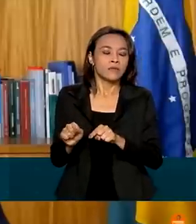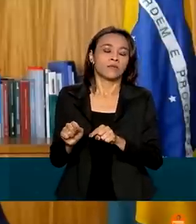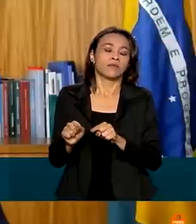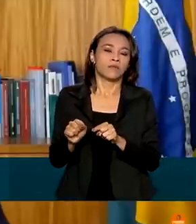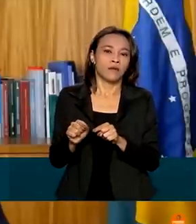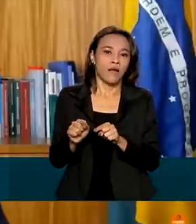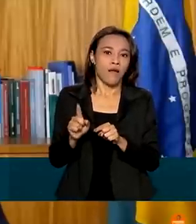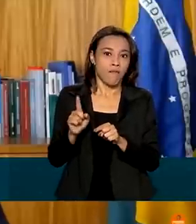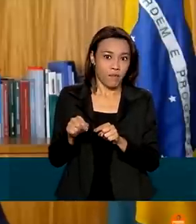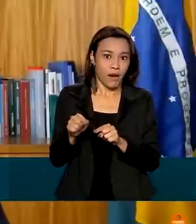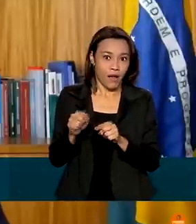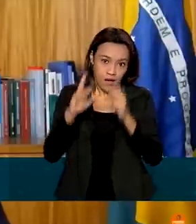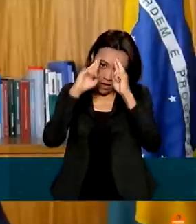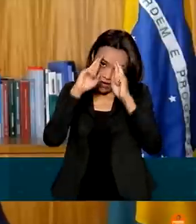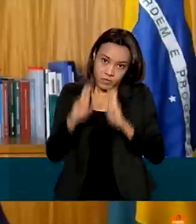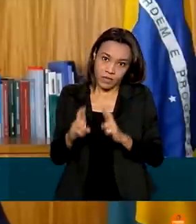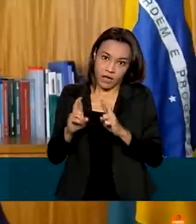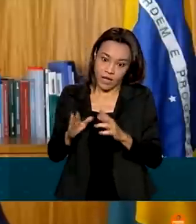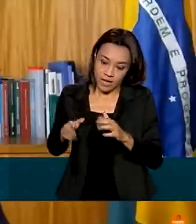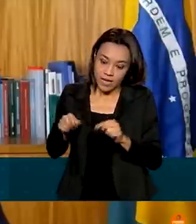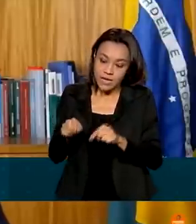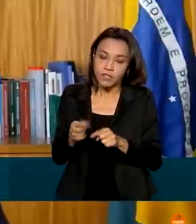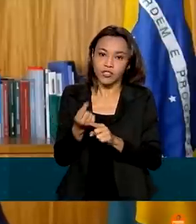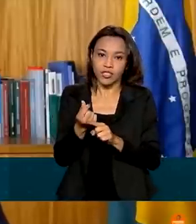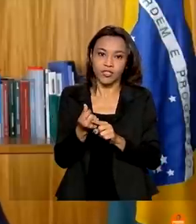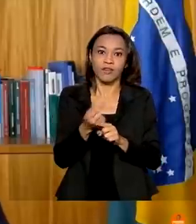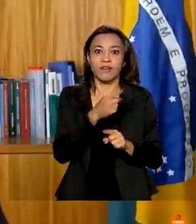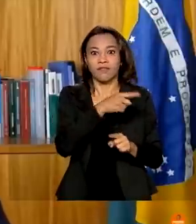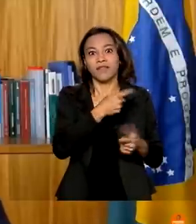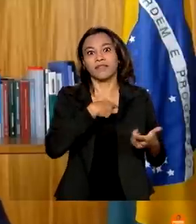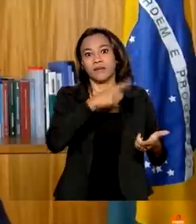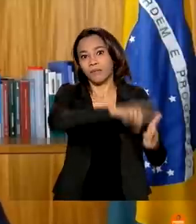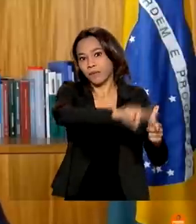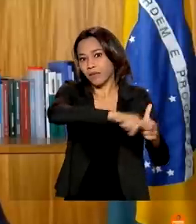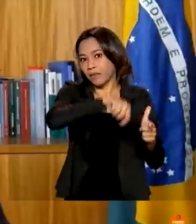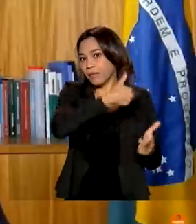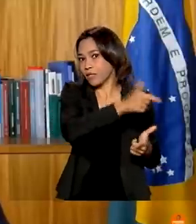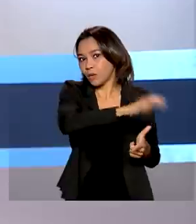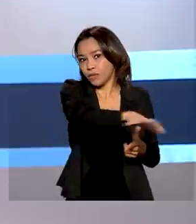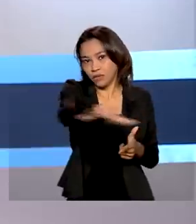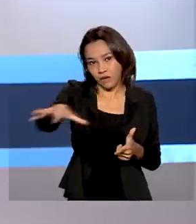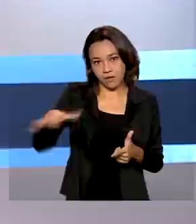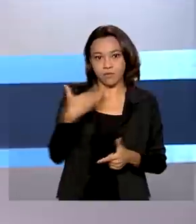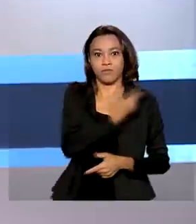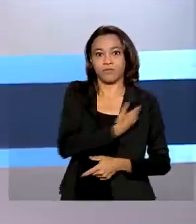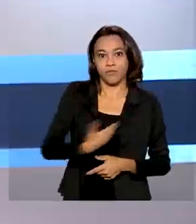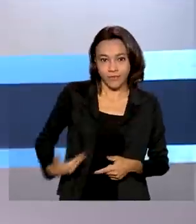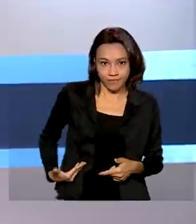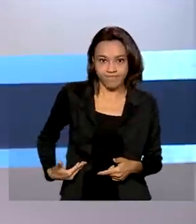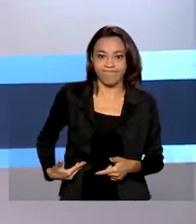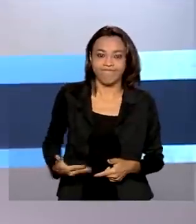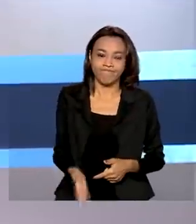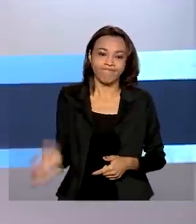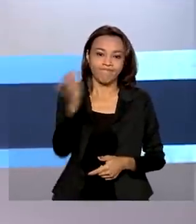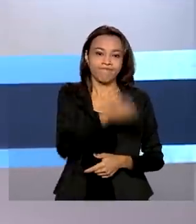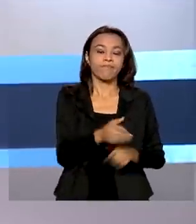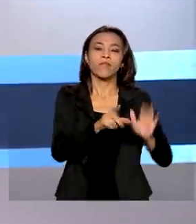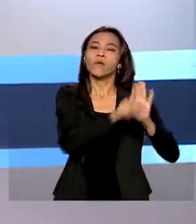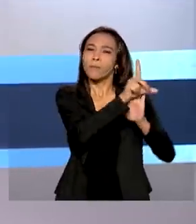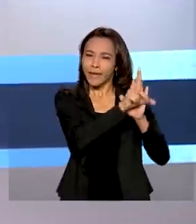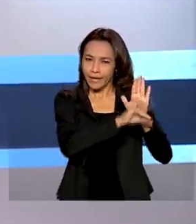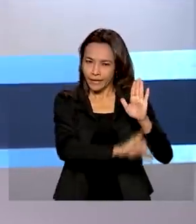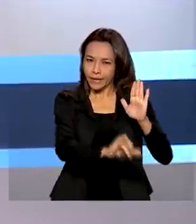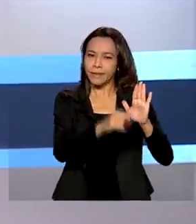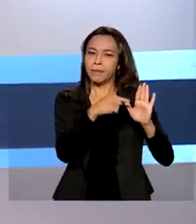para ser cumprido, paralisaria todas as outras atividades do governo. E uma lei que já está em vigor